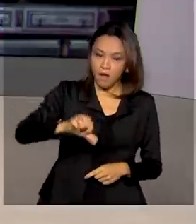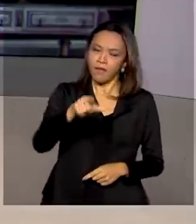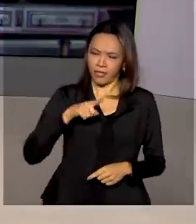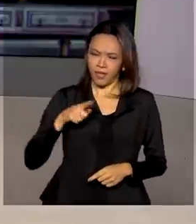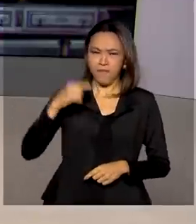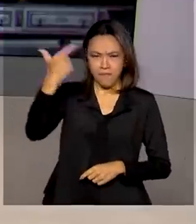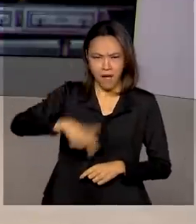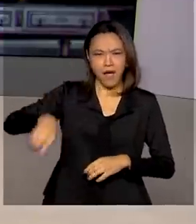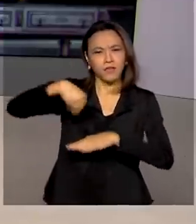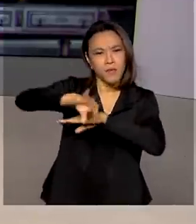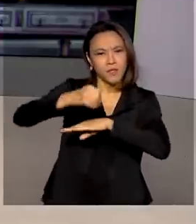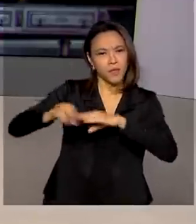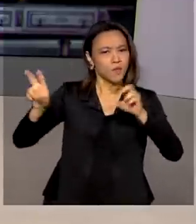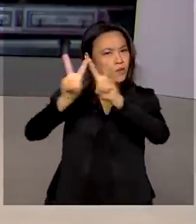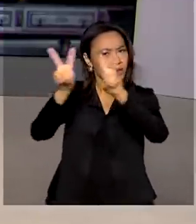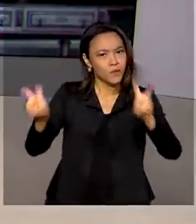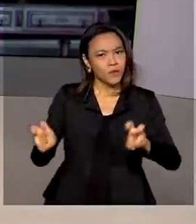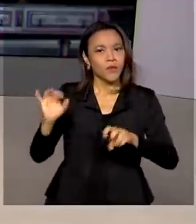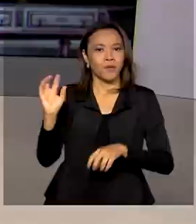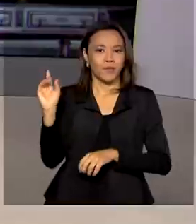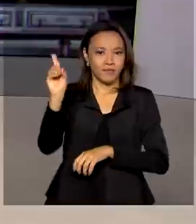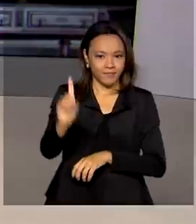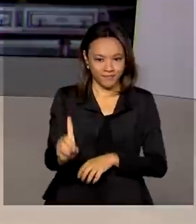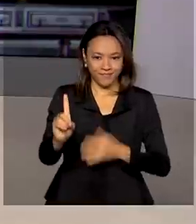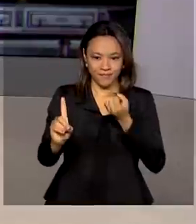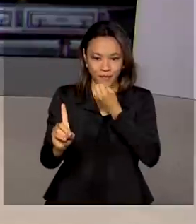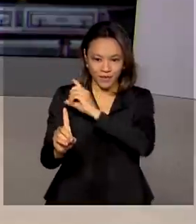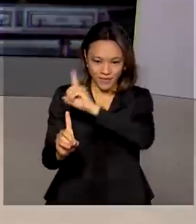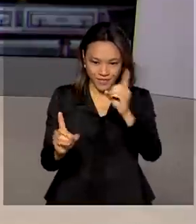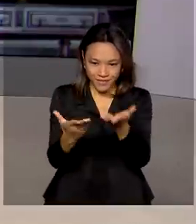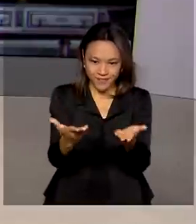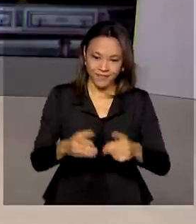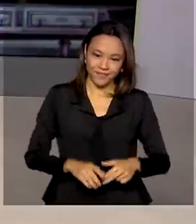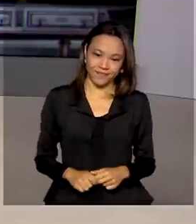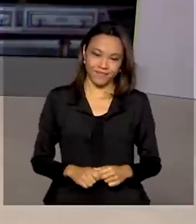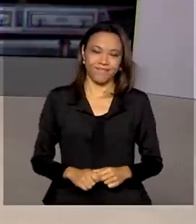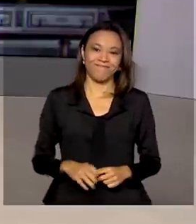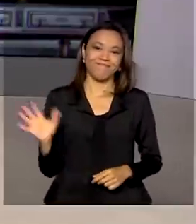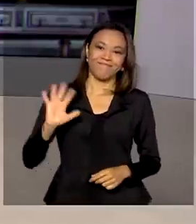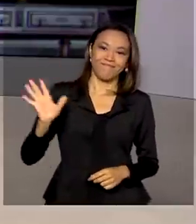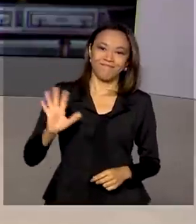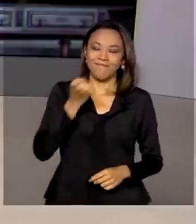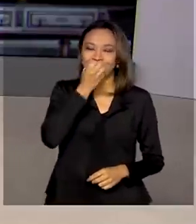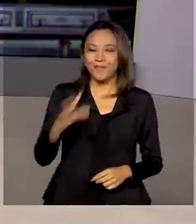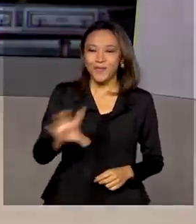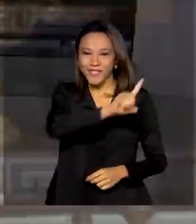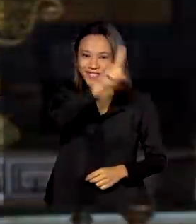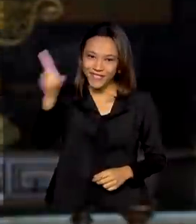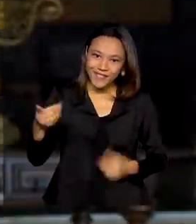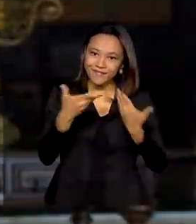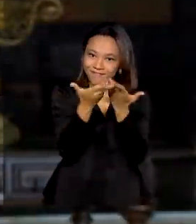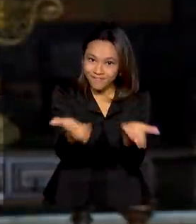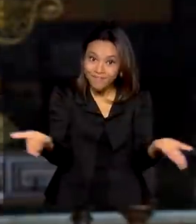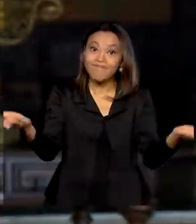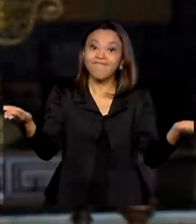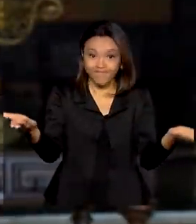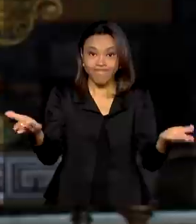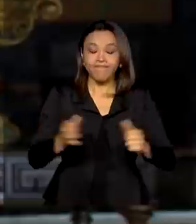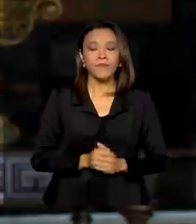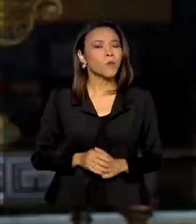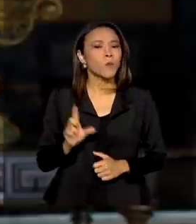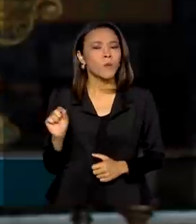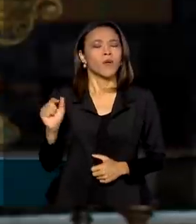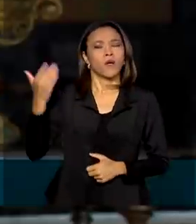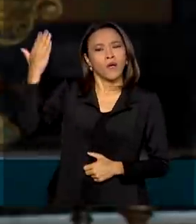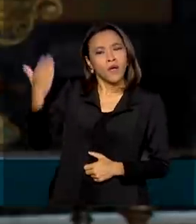mais informações sobre esse assunto, né, Gabriela? Bom dia pra você. Olá, Daniele. Bom dia, um bom dia a todos. Olha, o